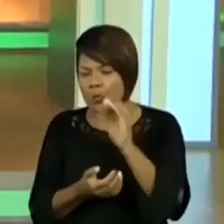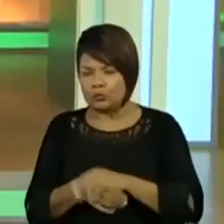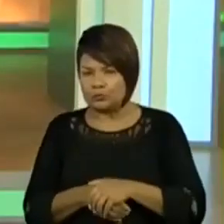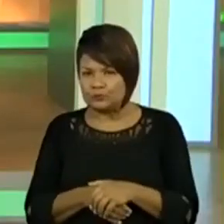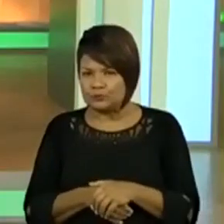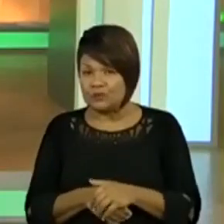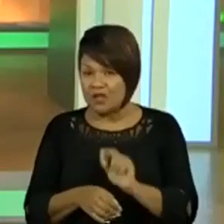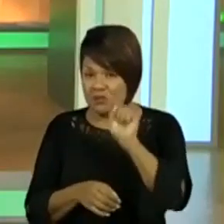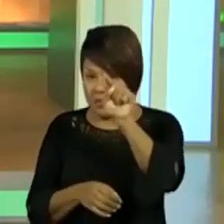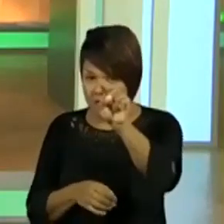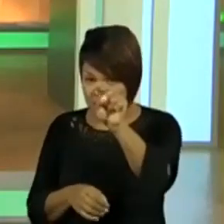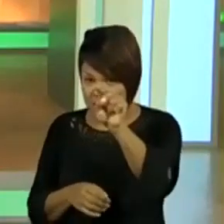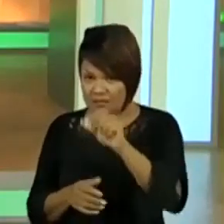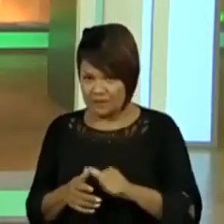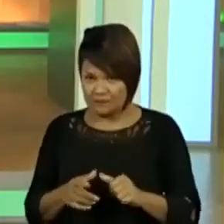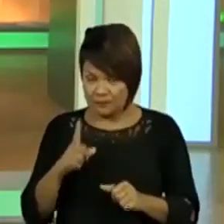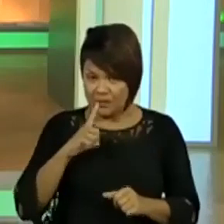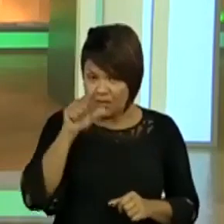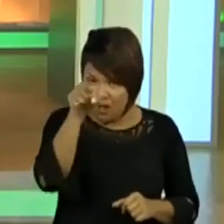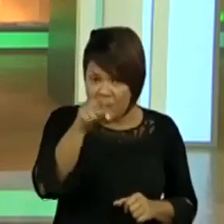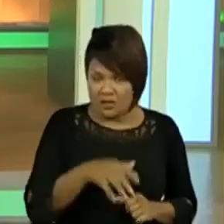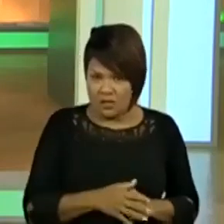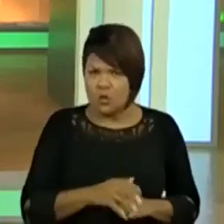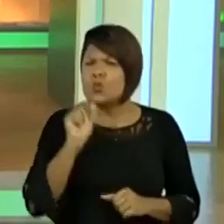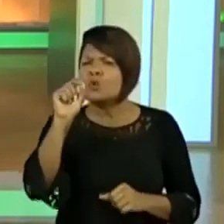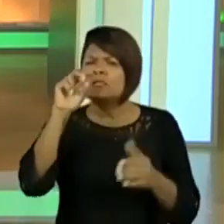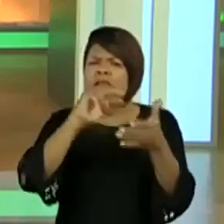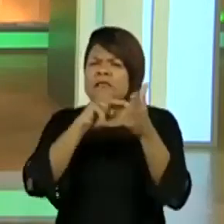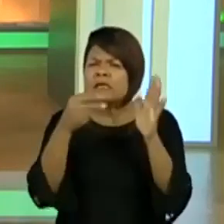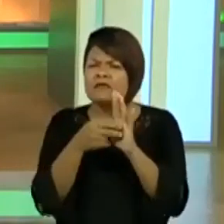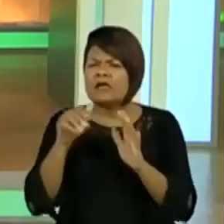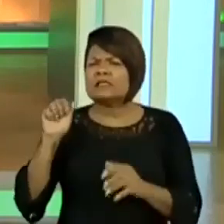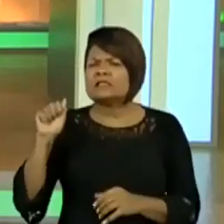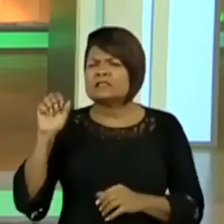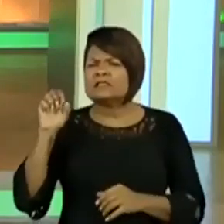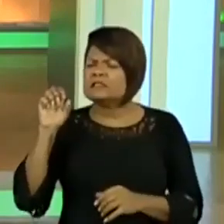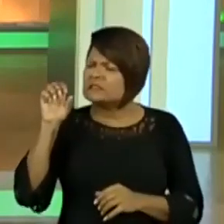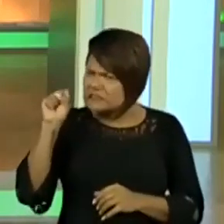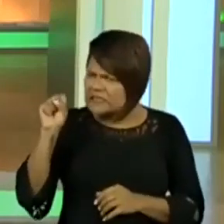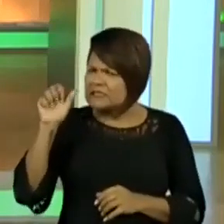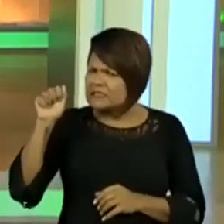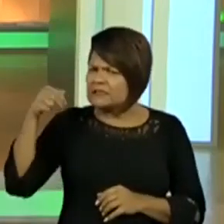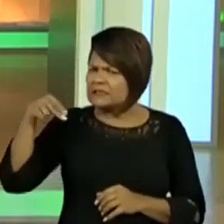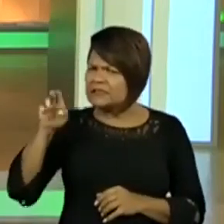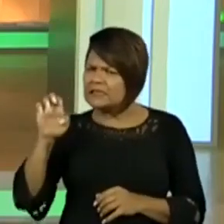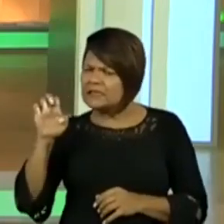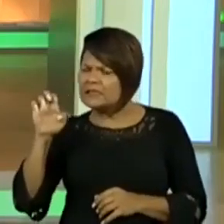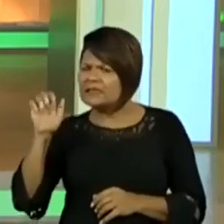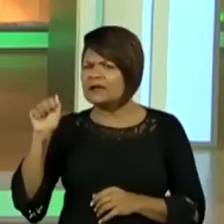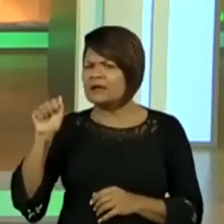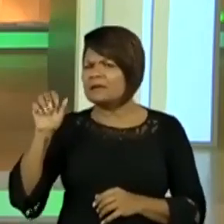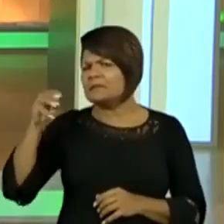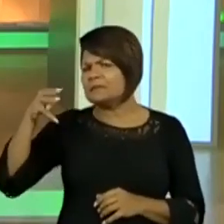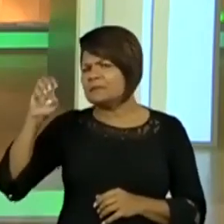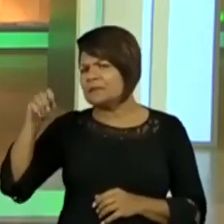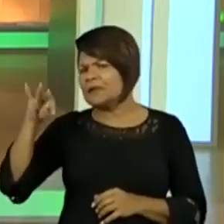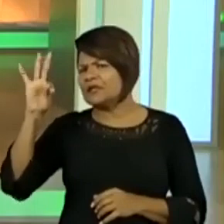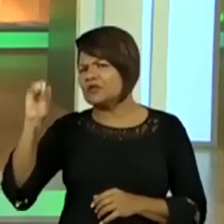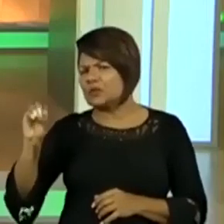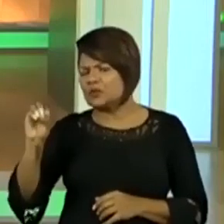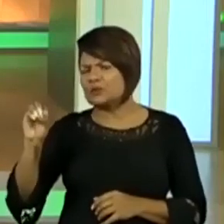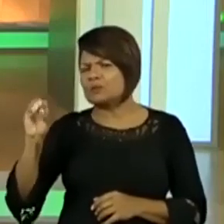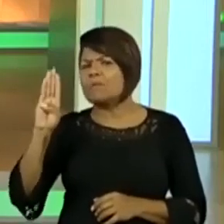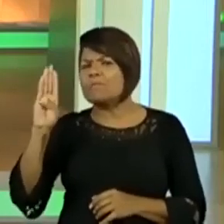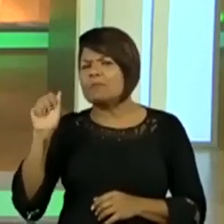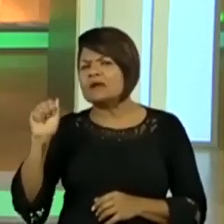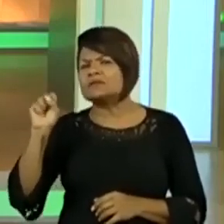vocês que estão aí, o que significa saneamento básico? O que significa? Vamos colocar lá, olha que show de